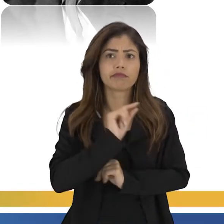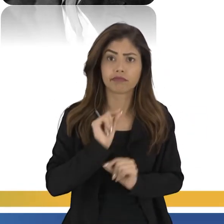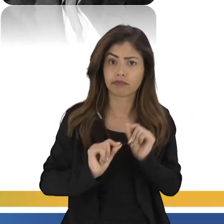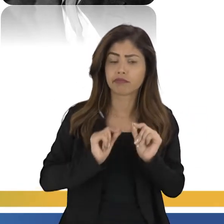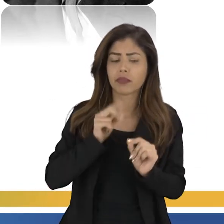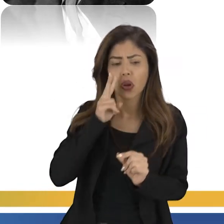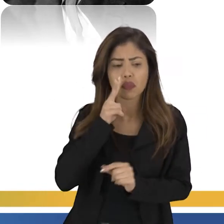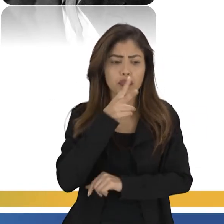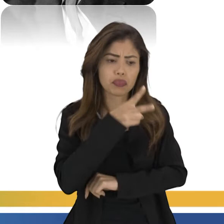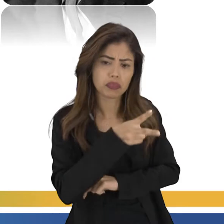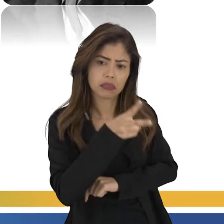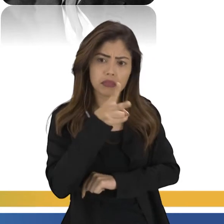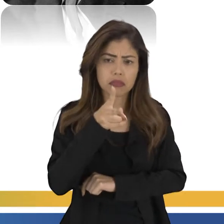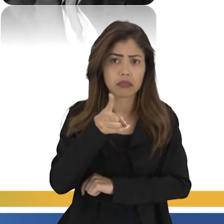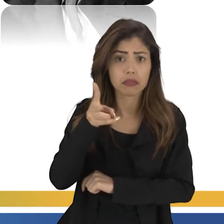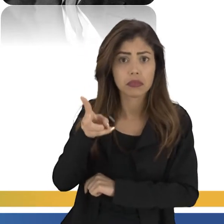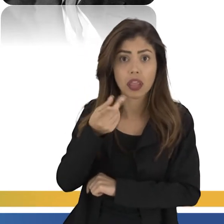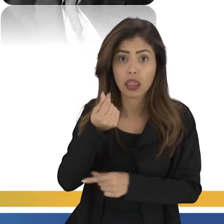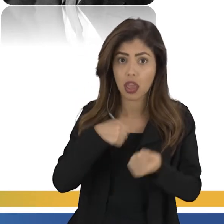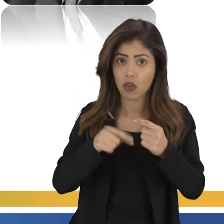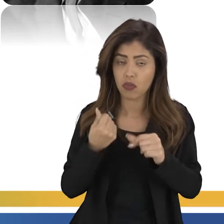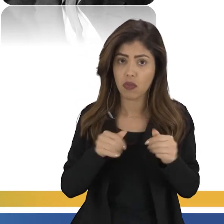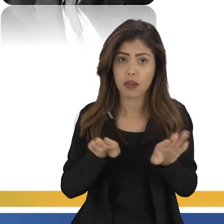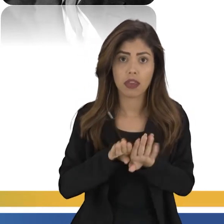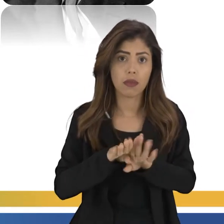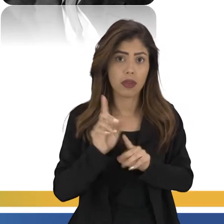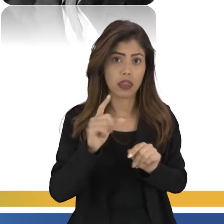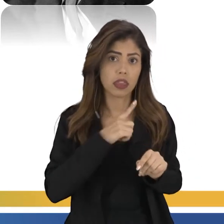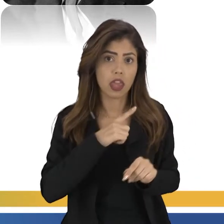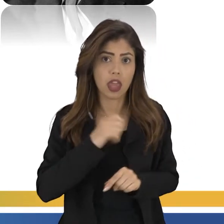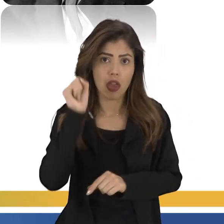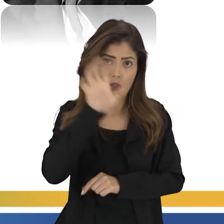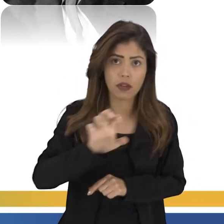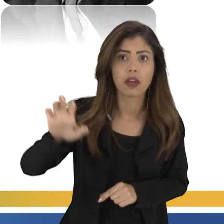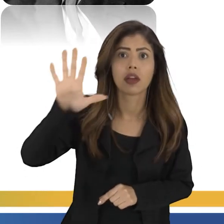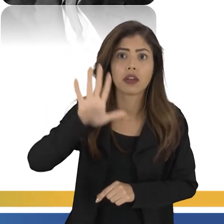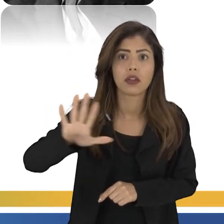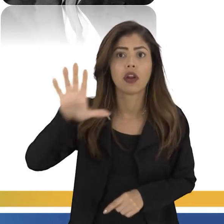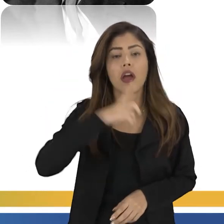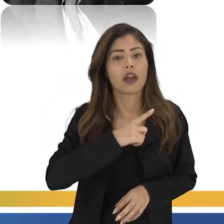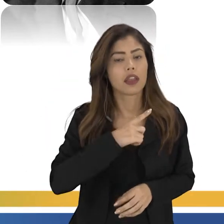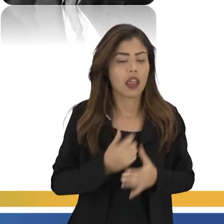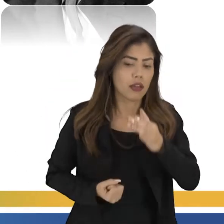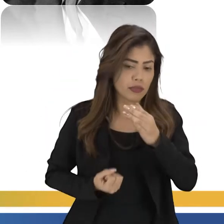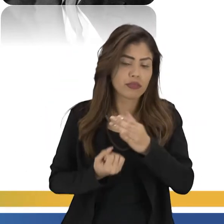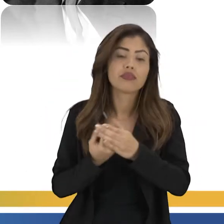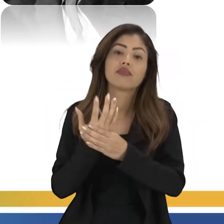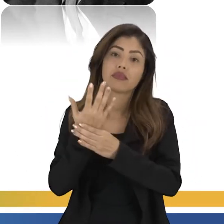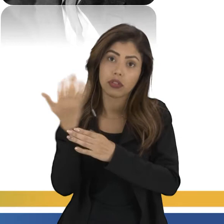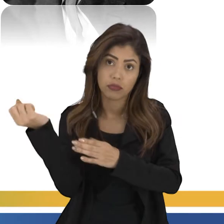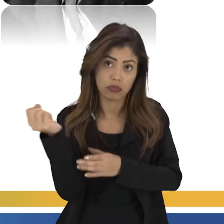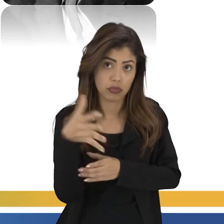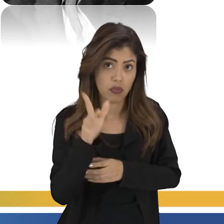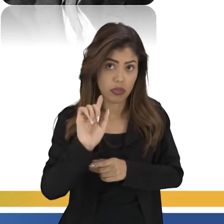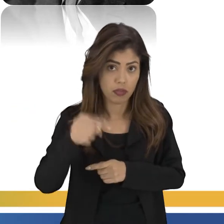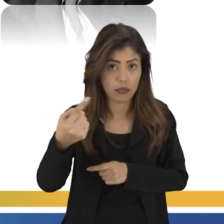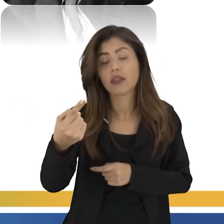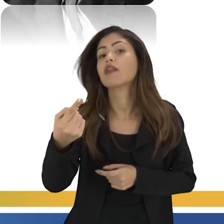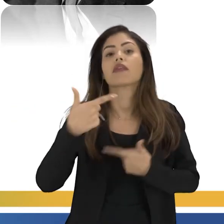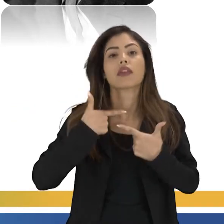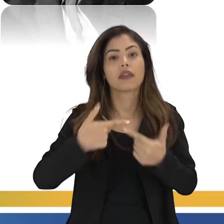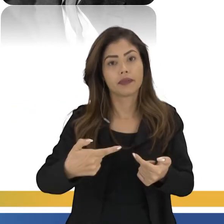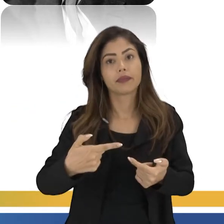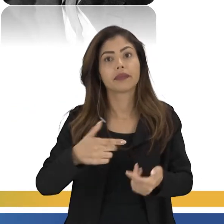interferências na economia. E como a gente tem uma Europa, assim, que está se reerguendo economicamente, né? Depois da guerra,